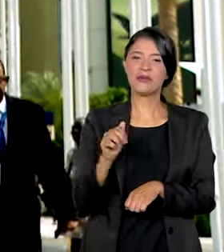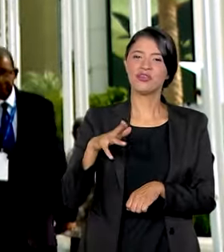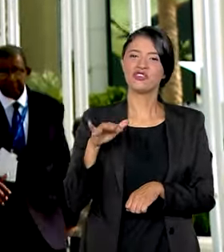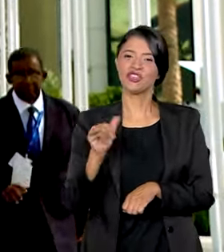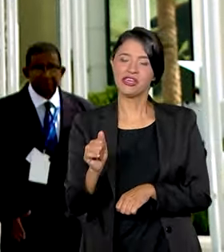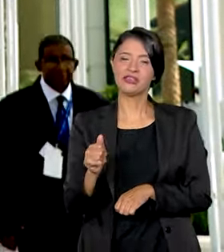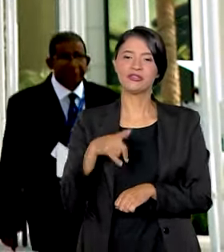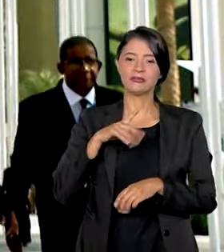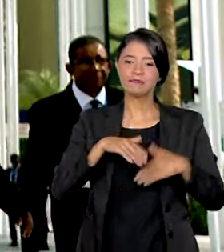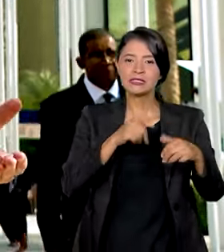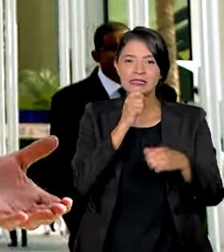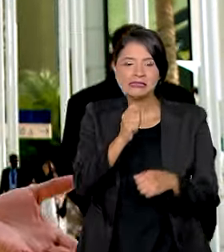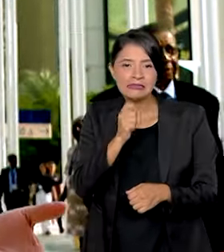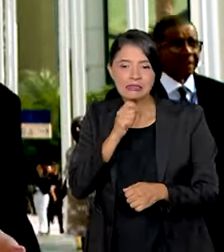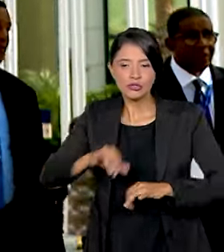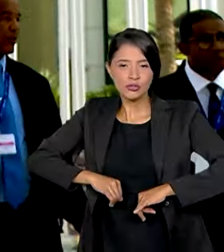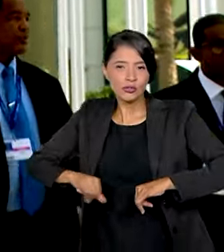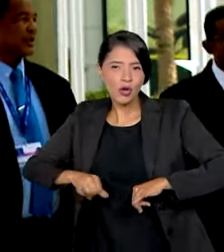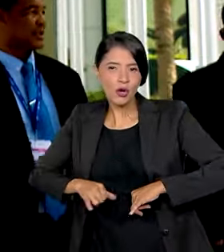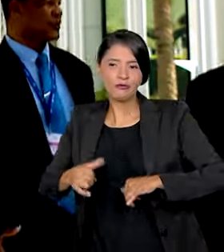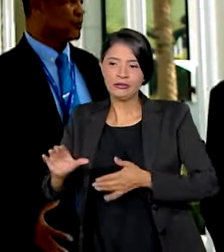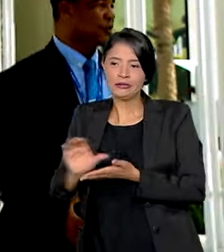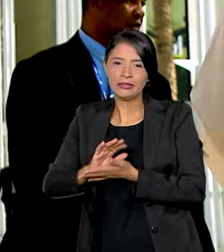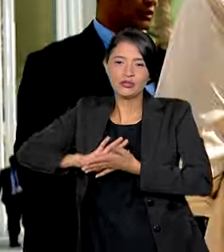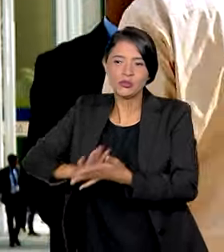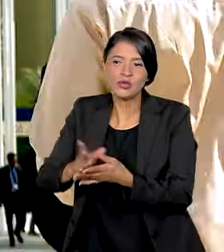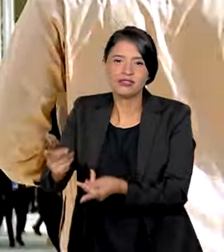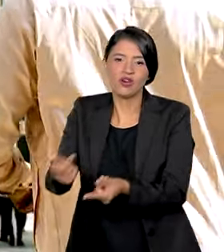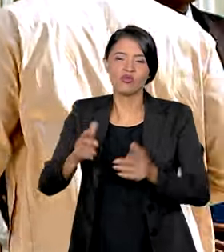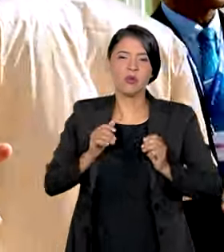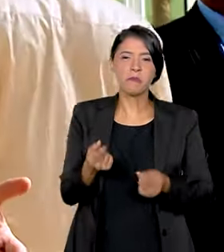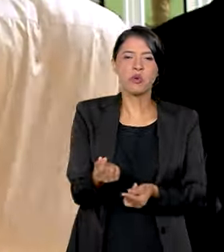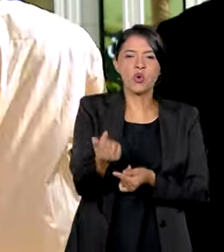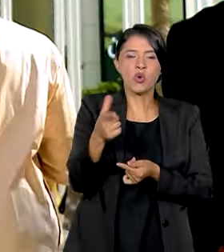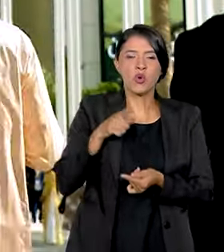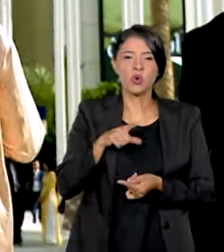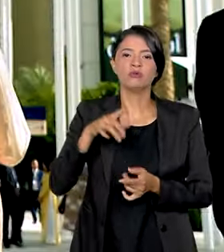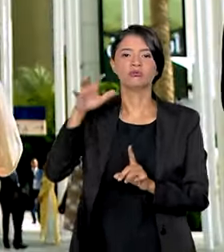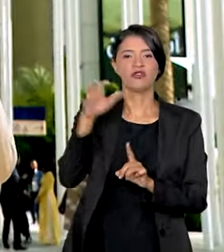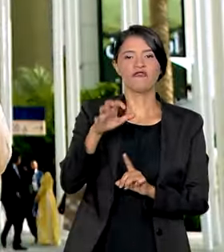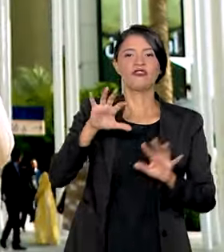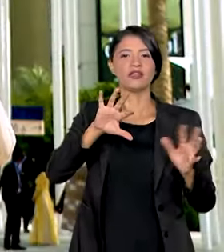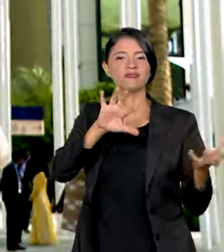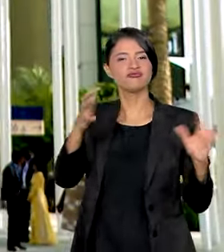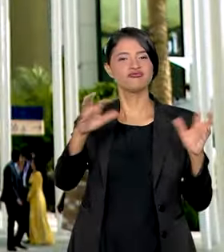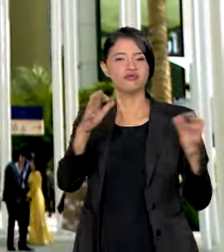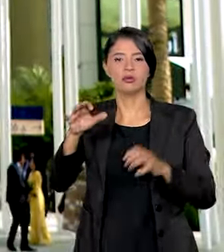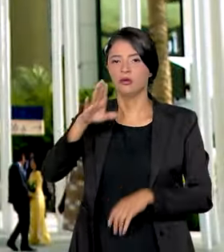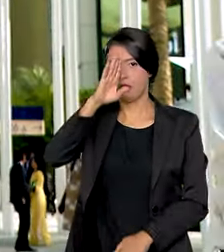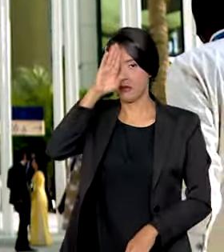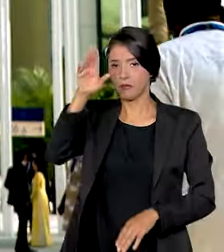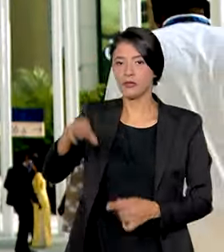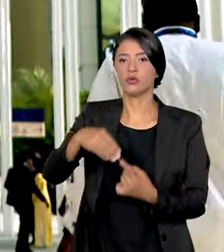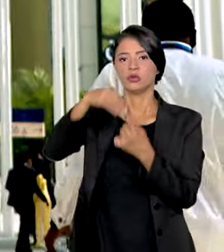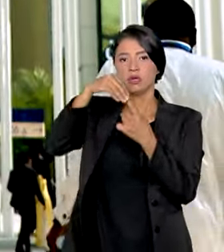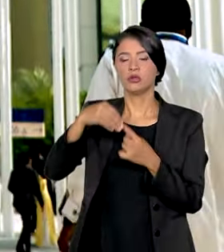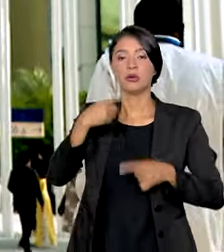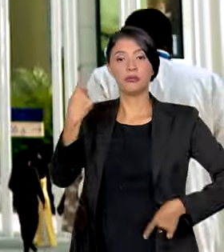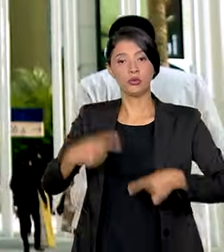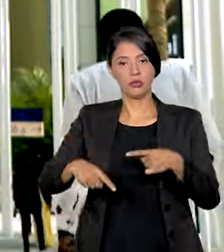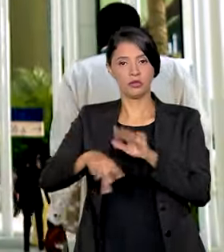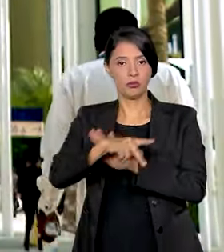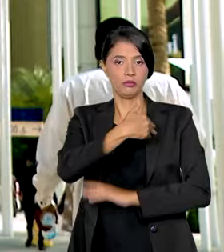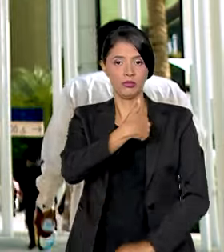os que mais sofrem e que menos lucraram com a destruição e a poluição que tanto afetam o nosso clima, é uma das prioridades da política